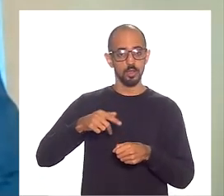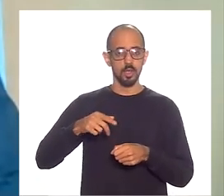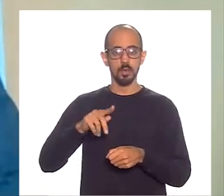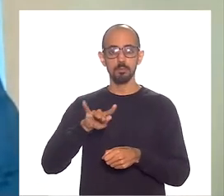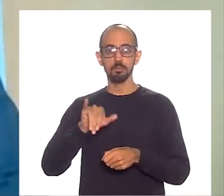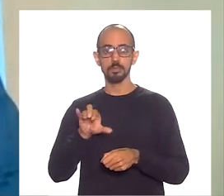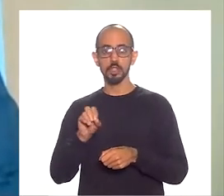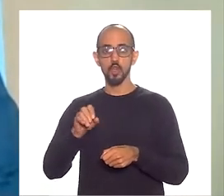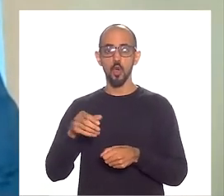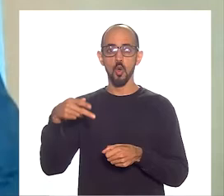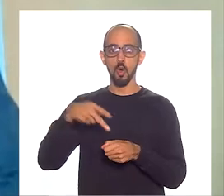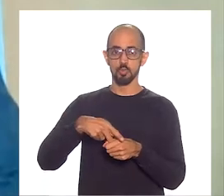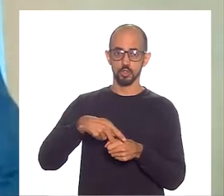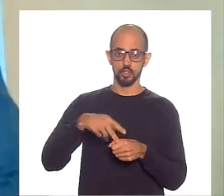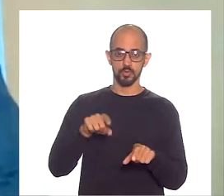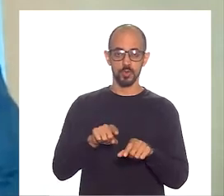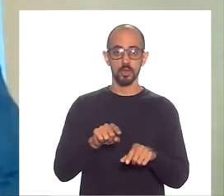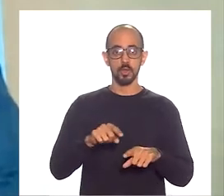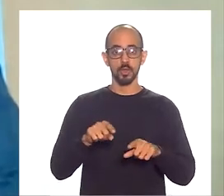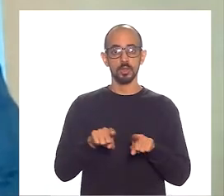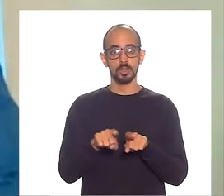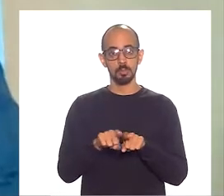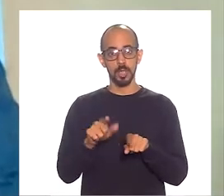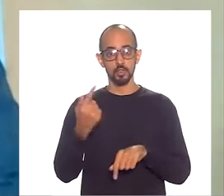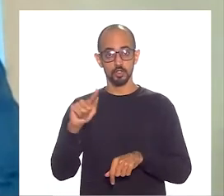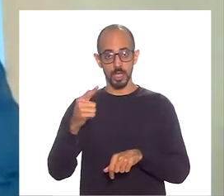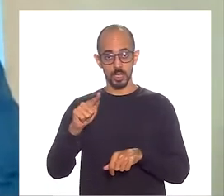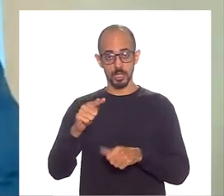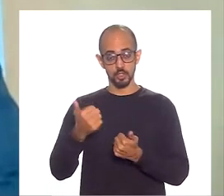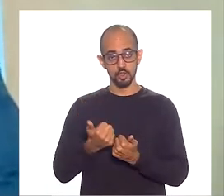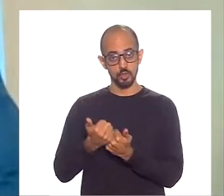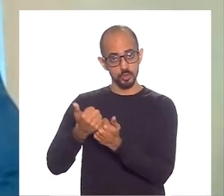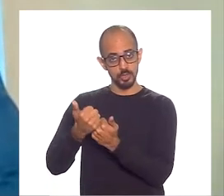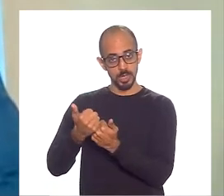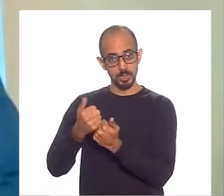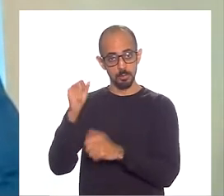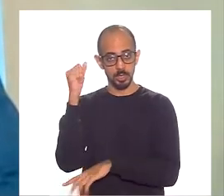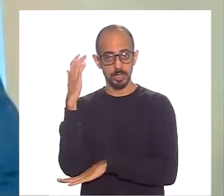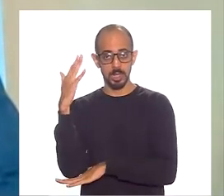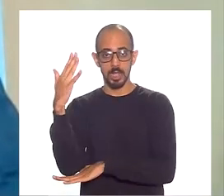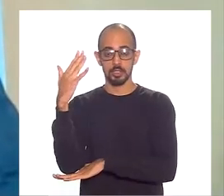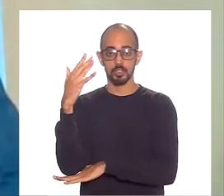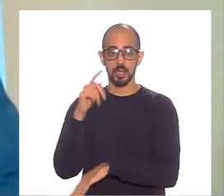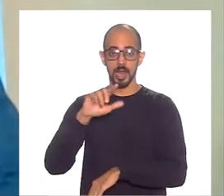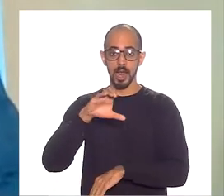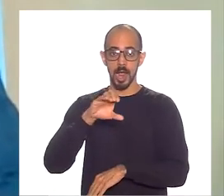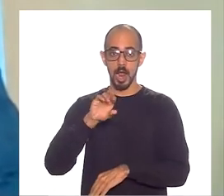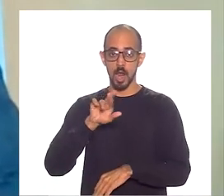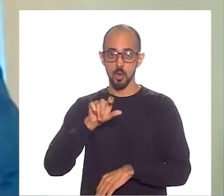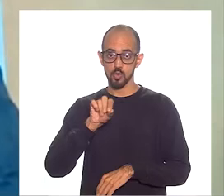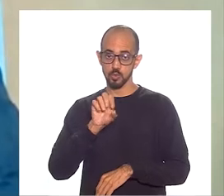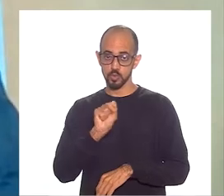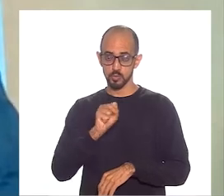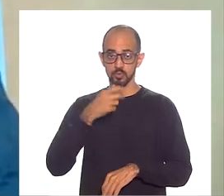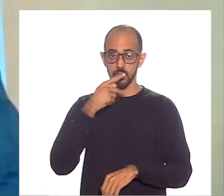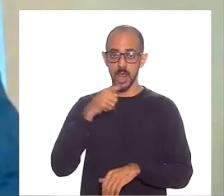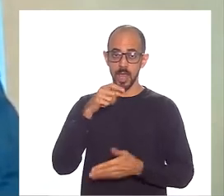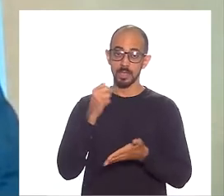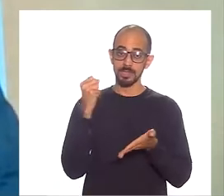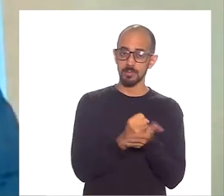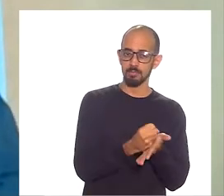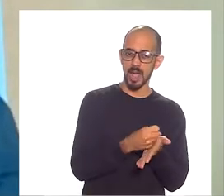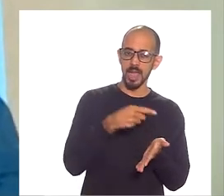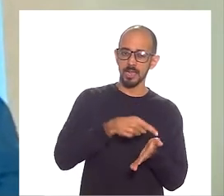Na entrevista a seguir, o gerente de sustentabilidade, Carlos Vittal, fala sobre o impacto desse projeto nas empresas que